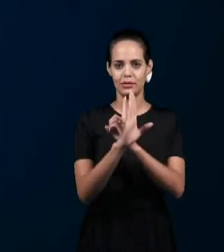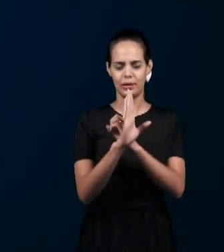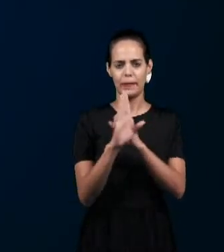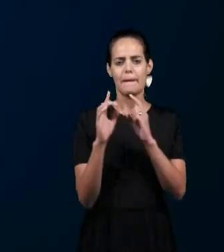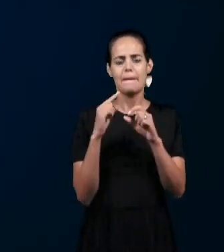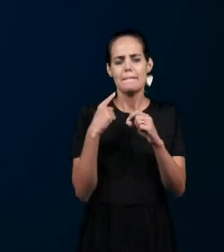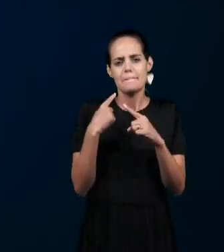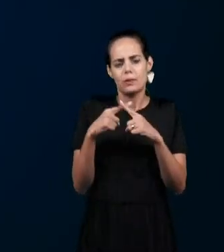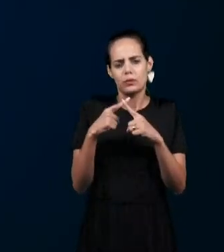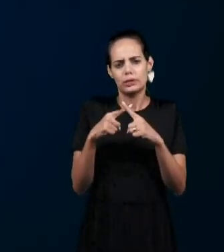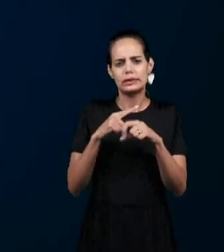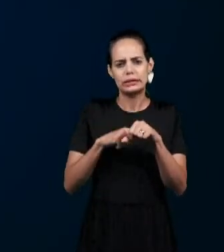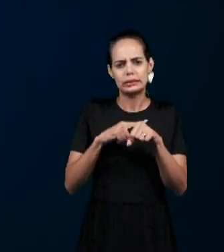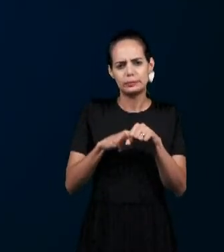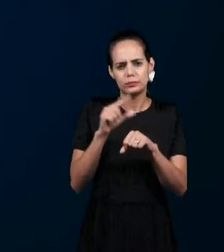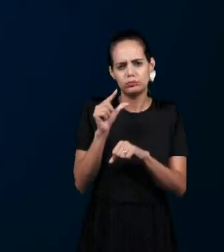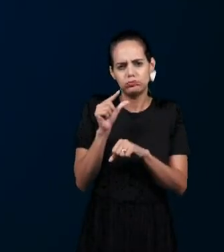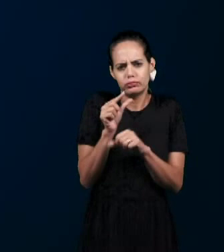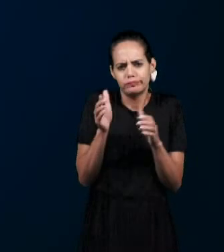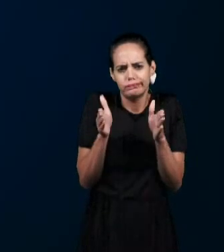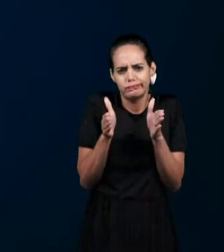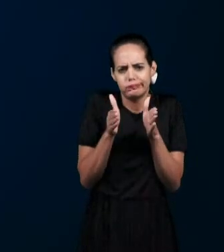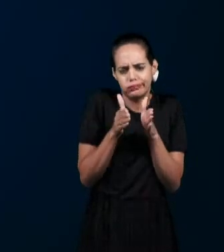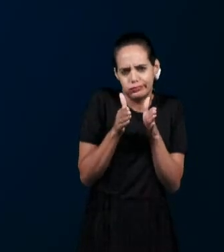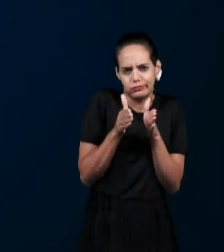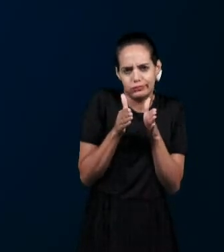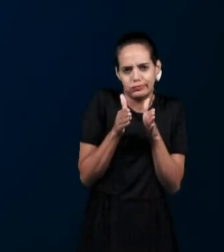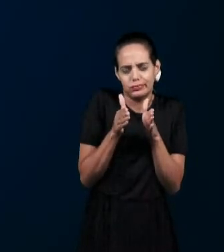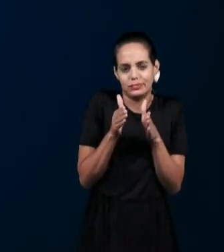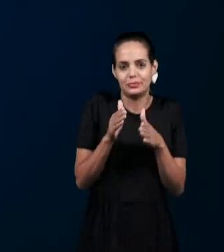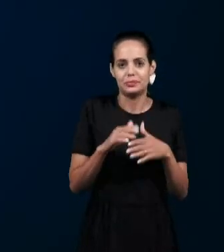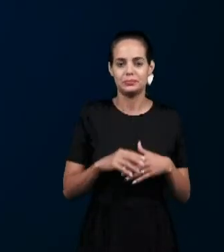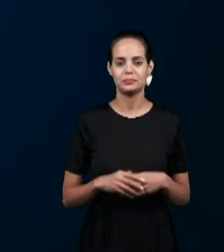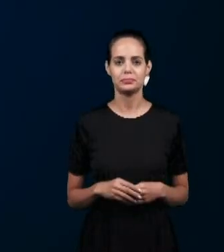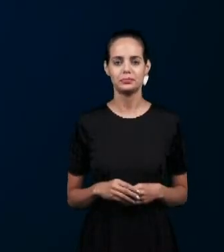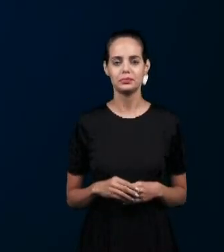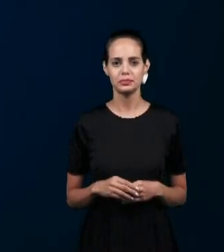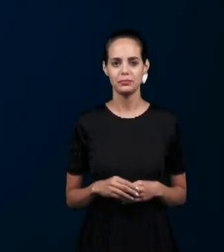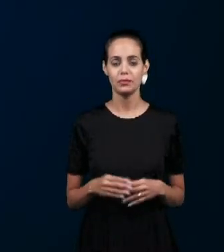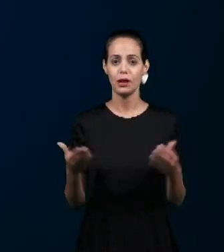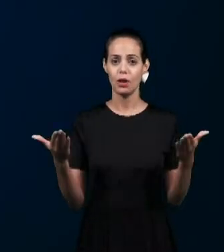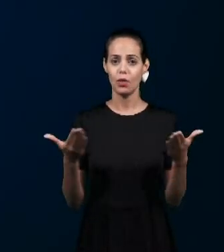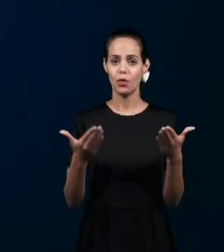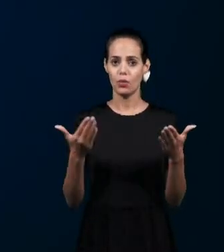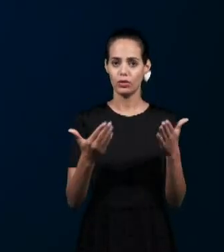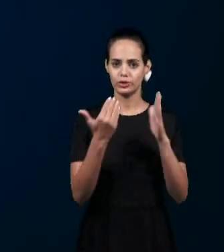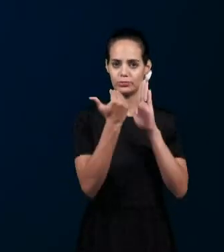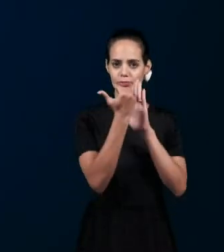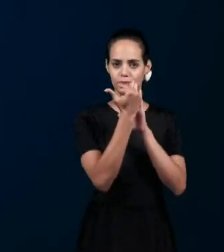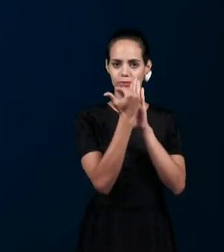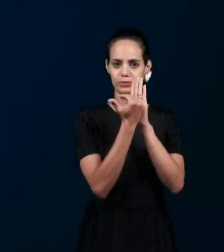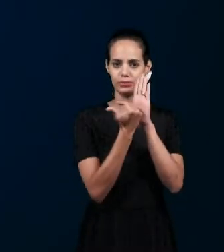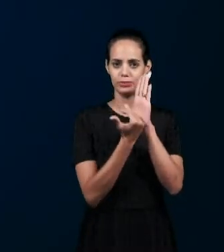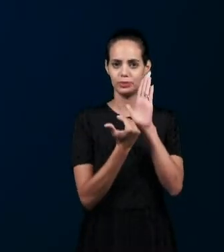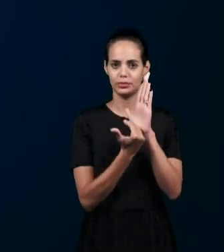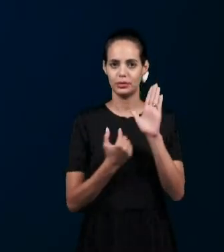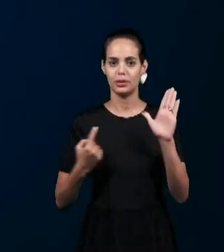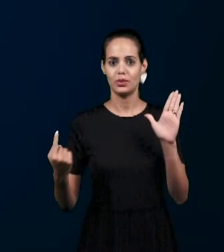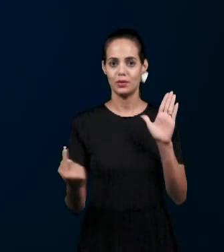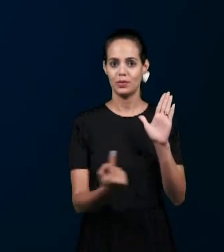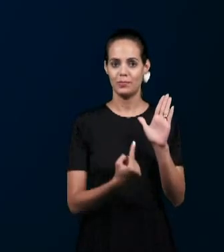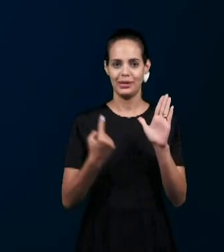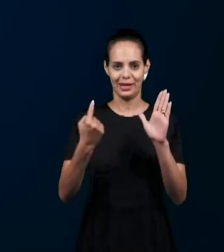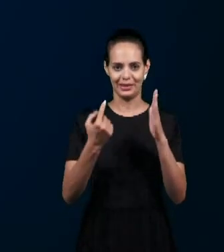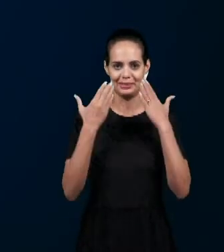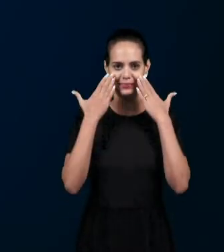que temos para isto E a nossa programação de hoje Nós vamos apresentar alguns vídeos